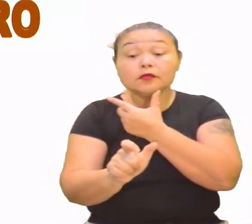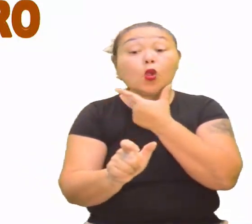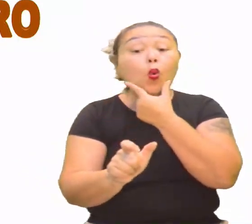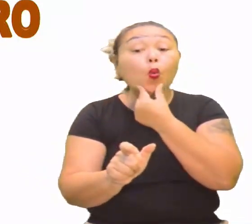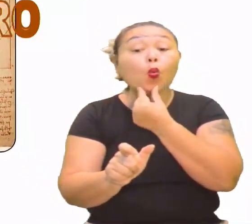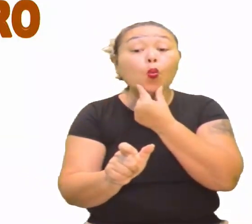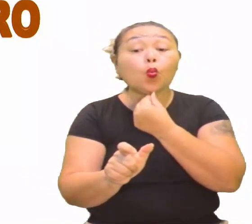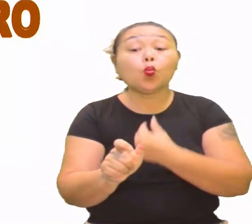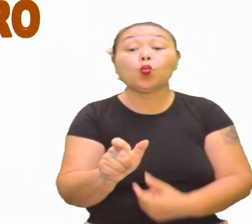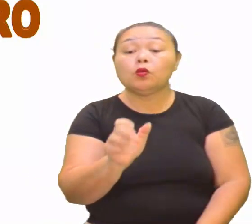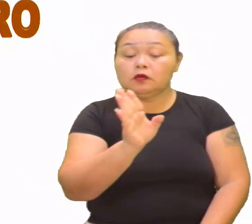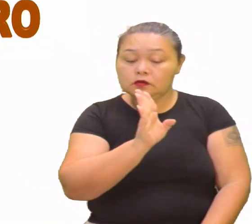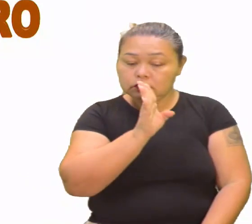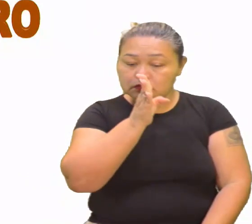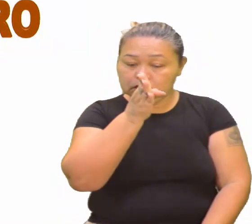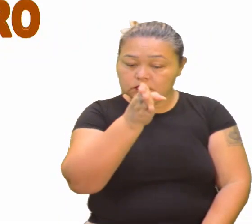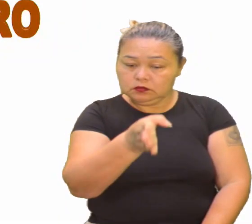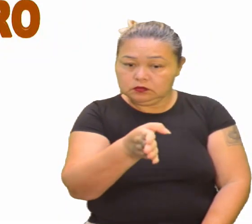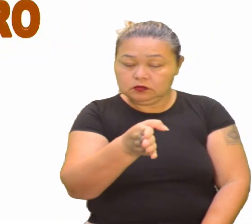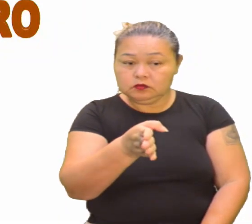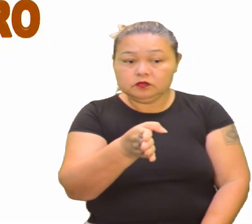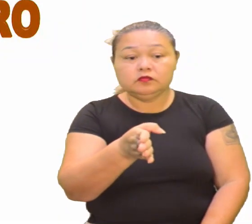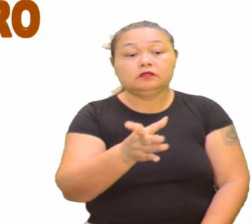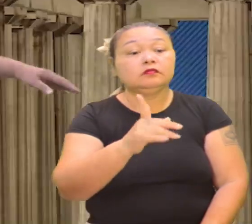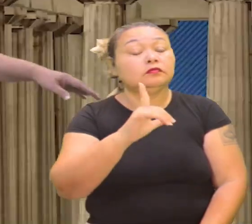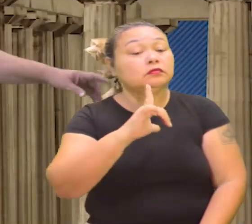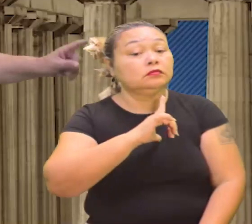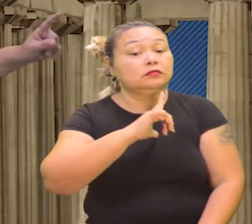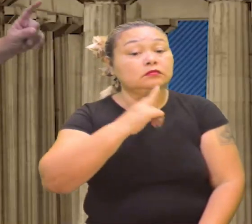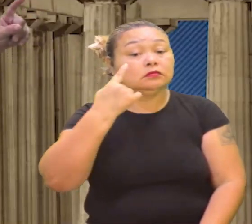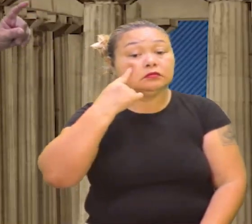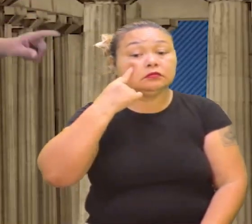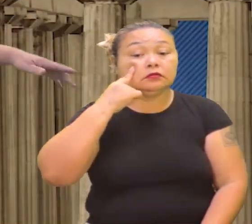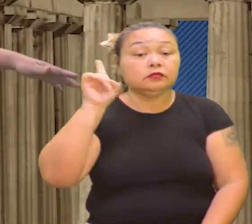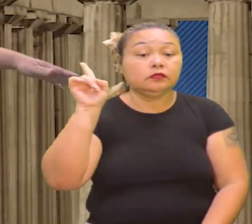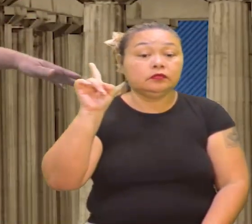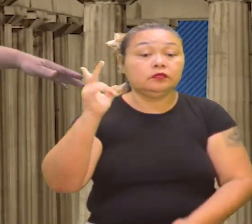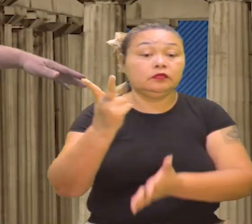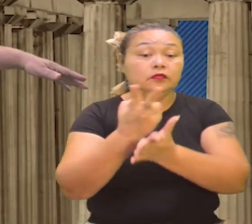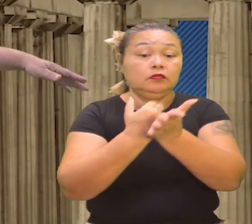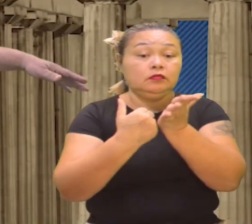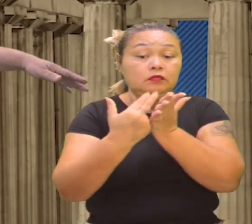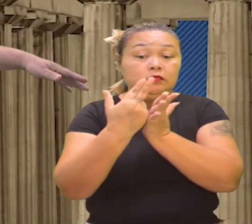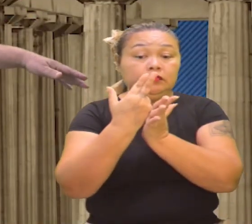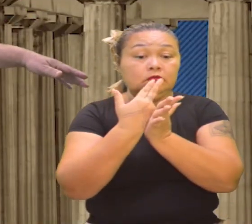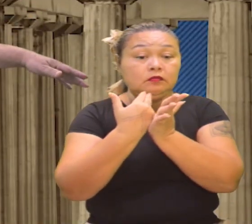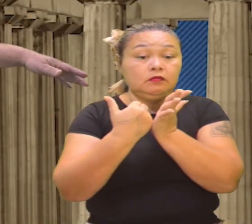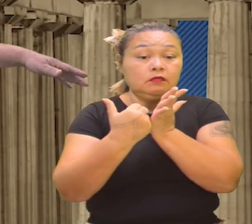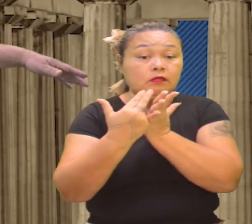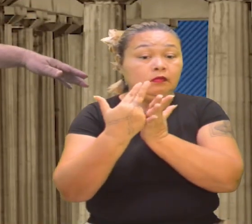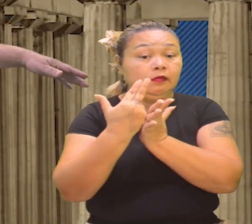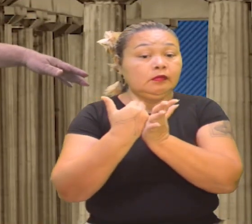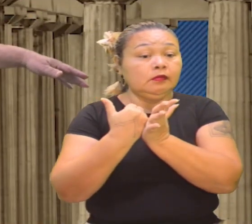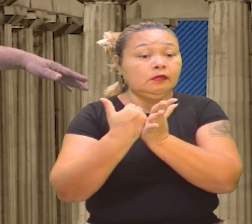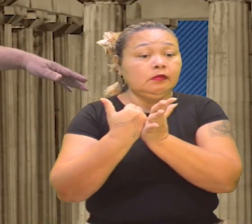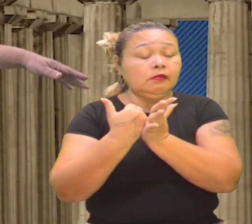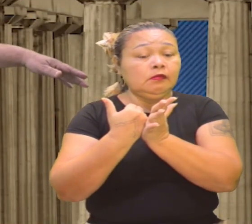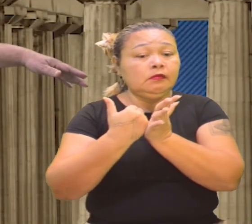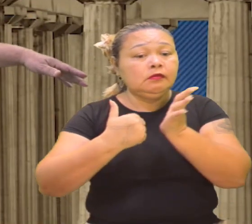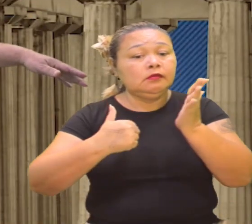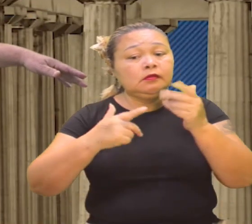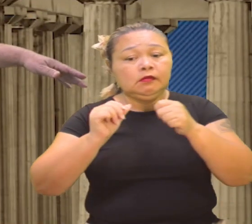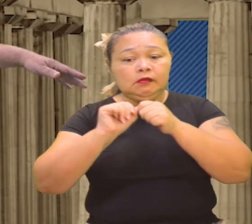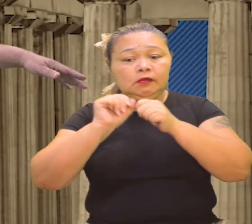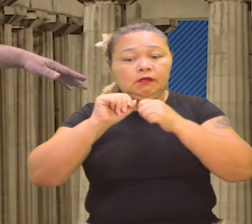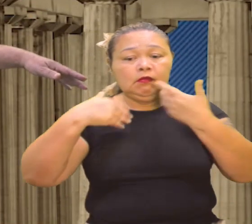como centro? Vem aqui comigo. Então tá aqui, ó. Esse desenho é o homem vitruviano, tá? Leonardo